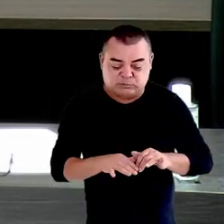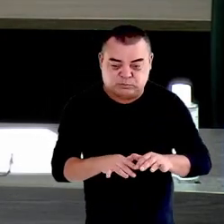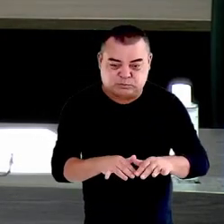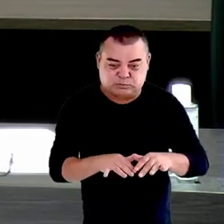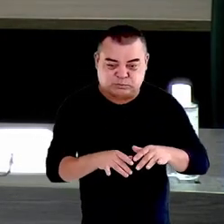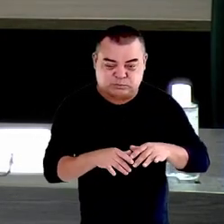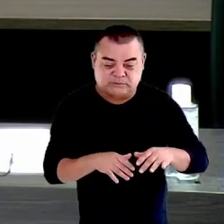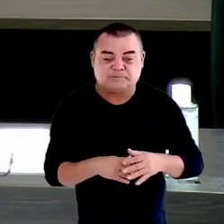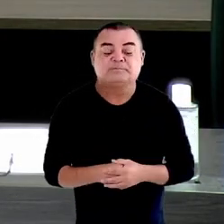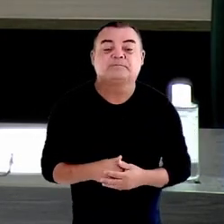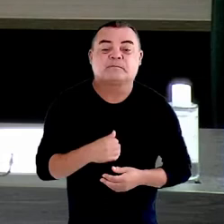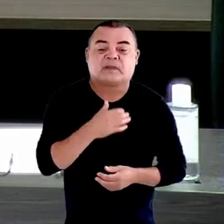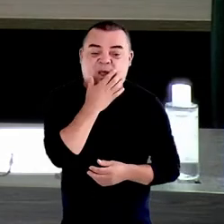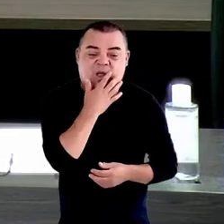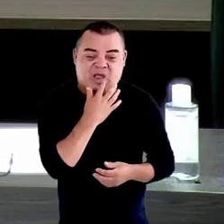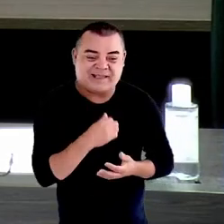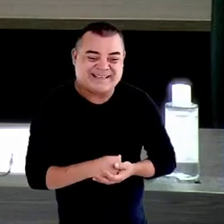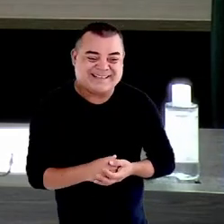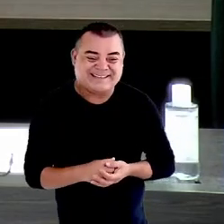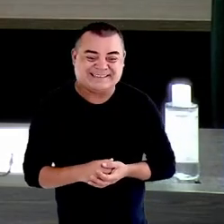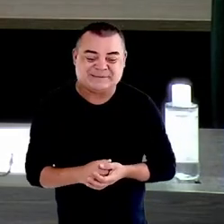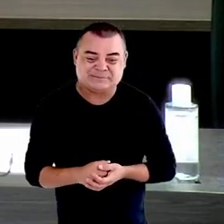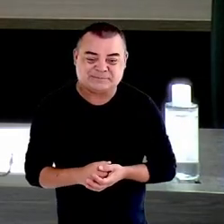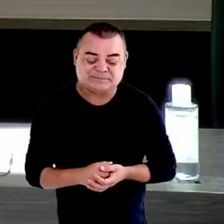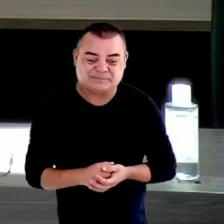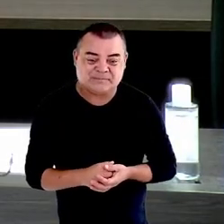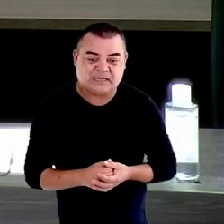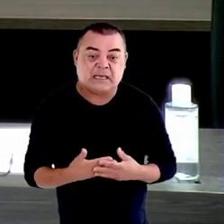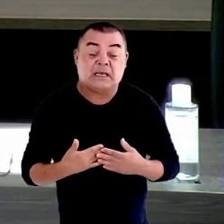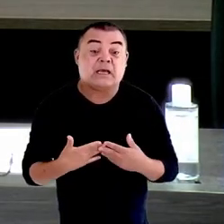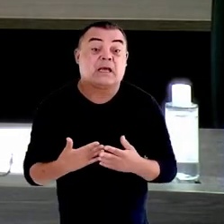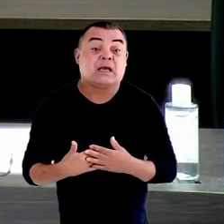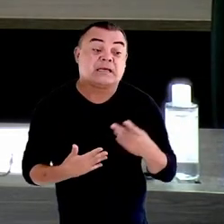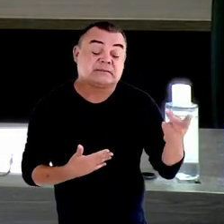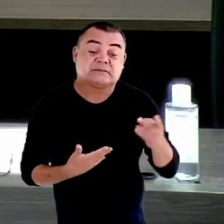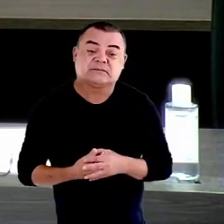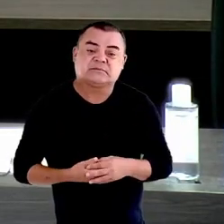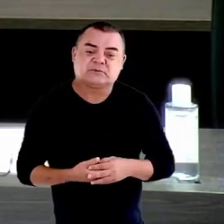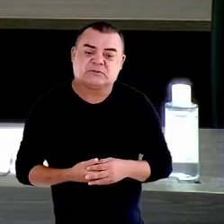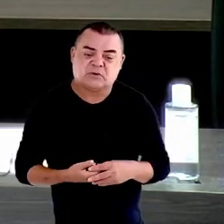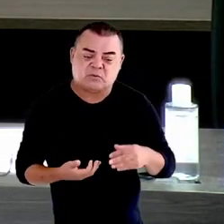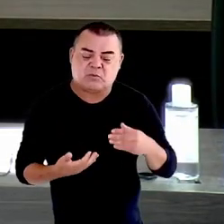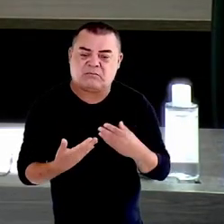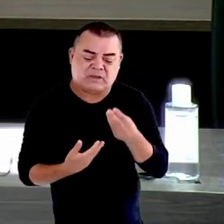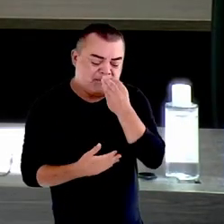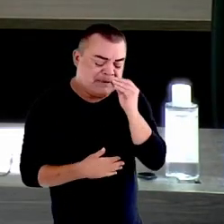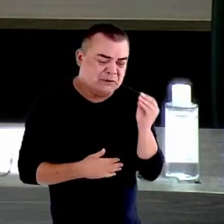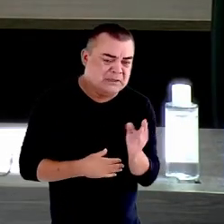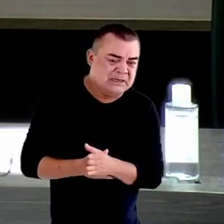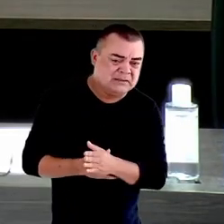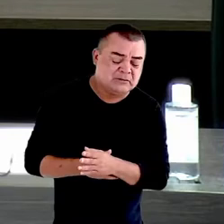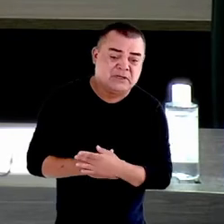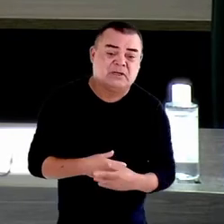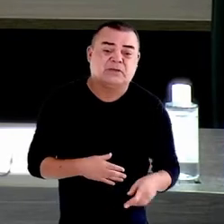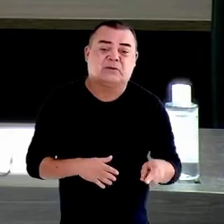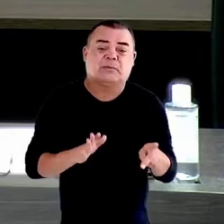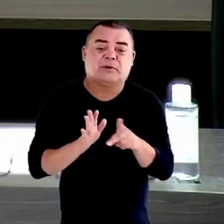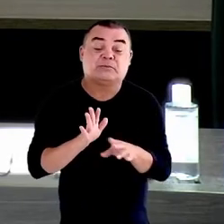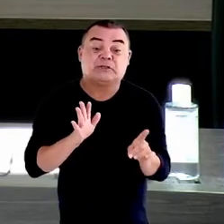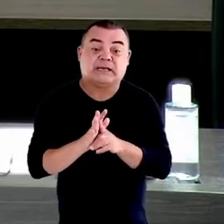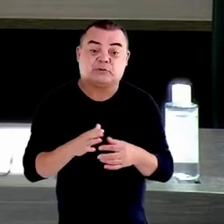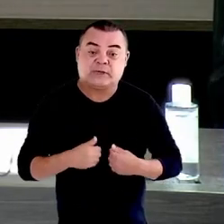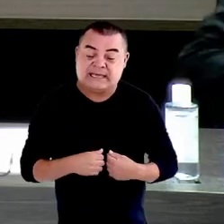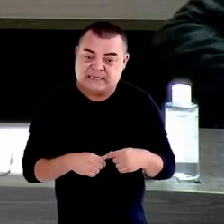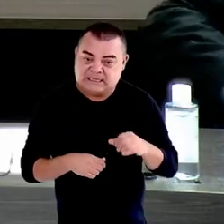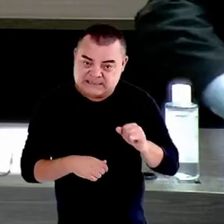relação a esses segmentos humanos tão abandonados e tão defraudados dos seus direitos. Se na Bíblia fala